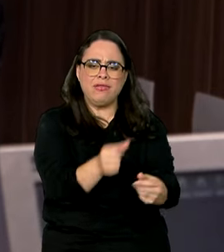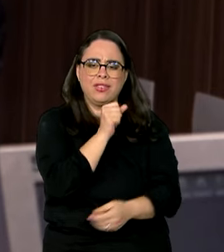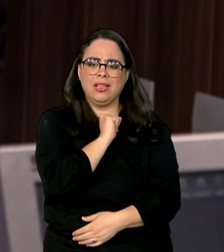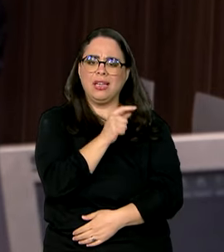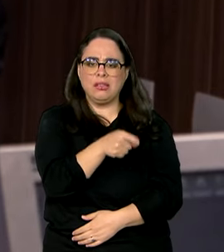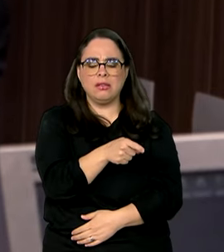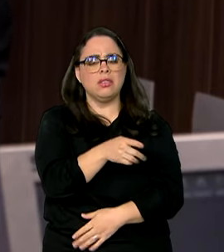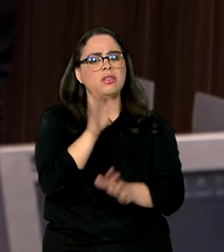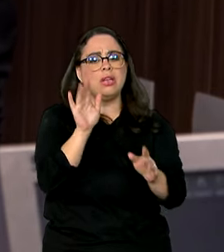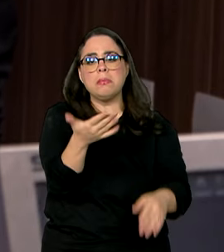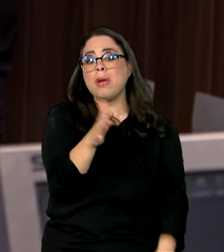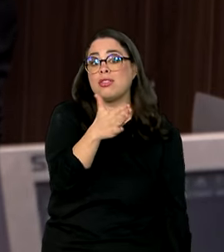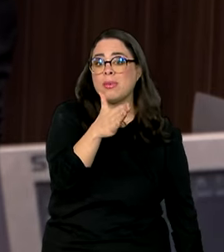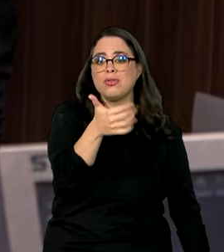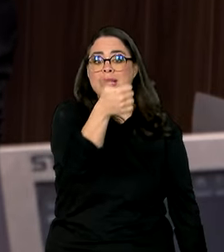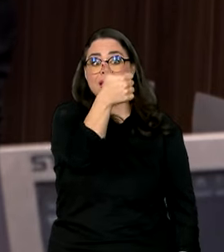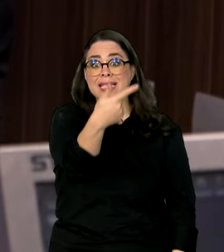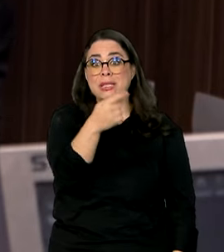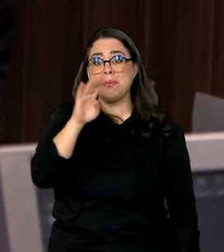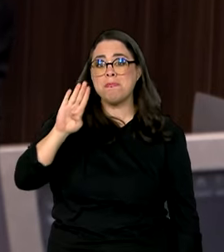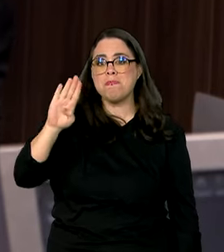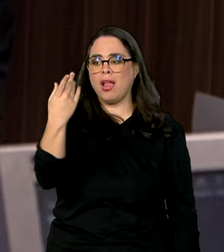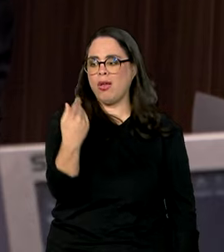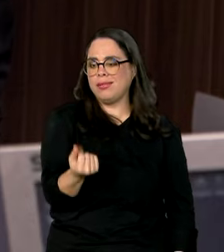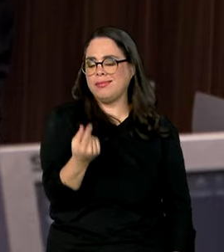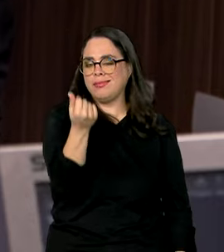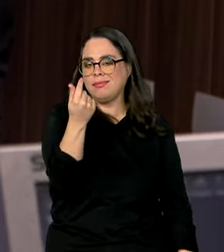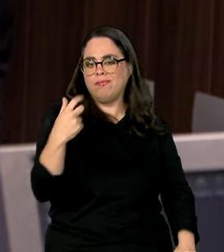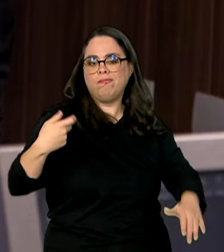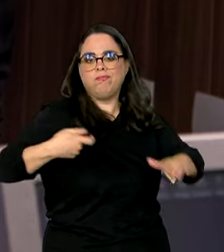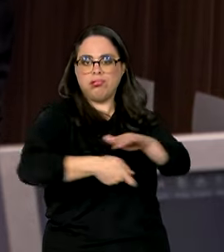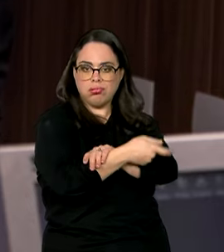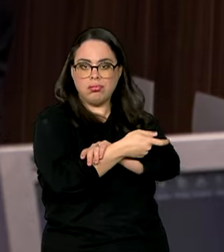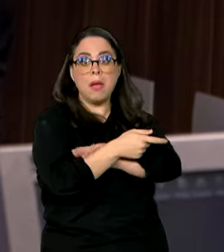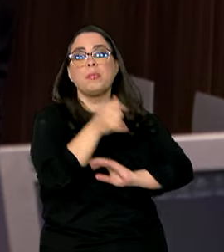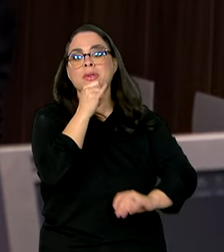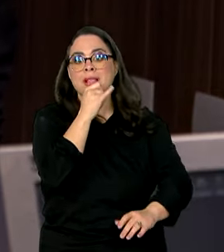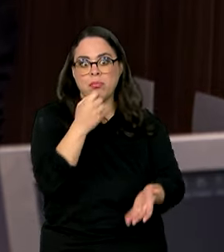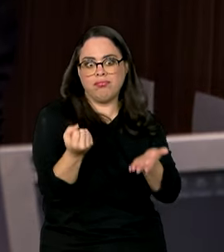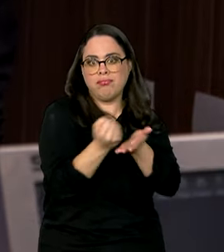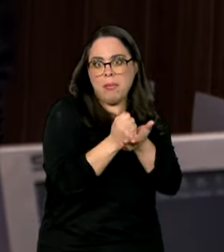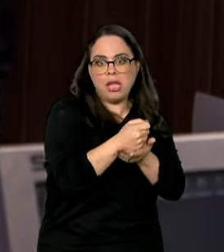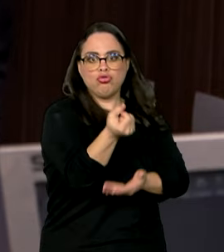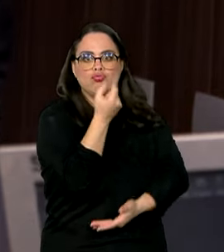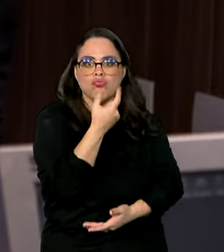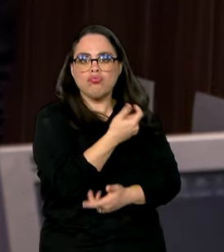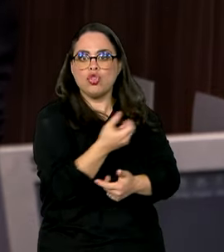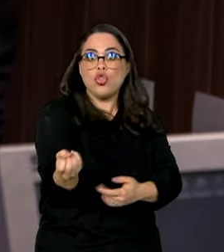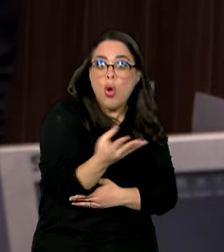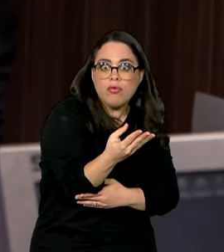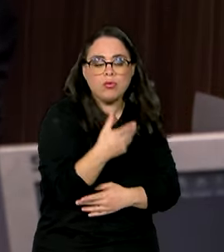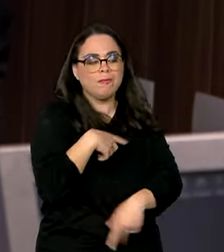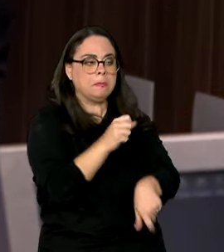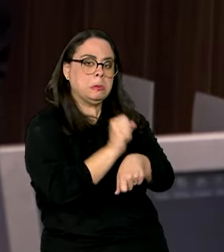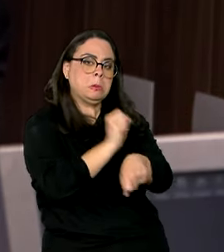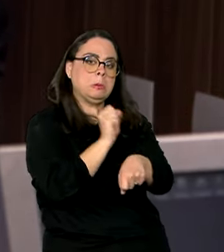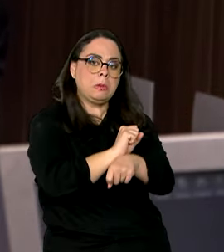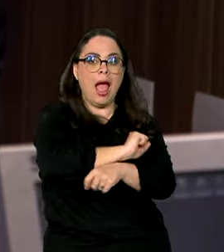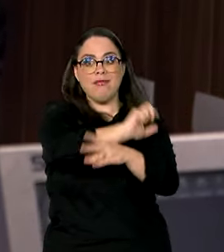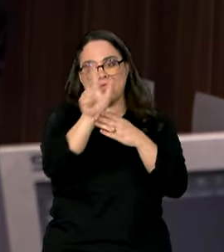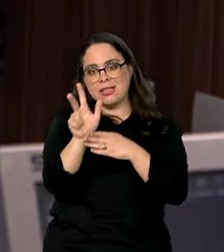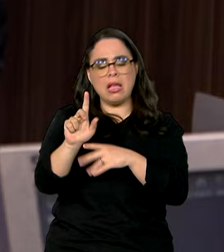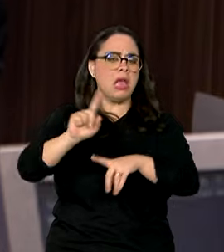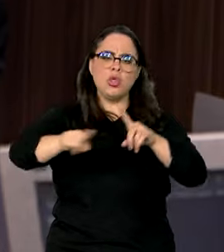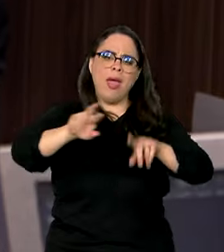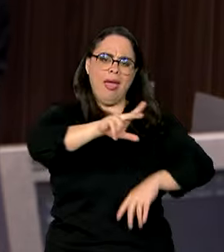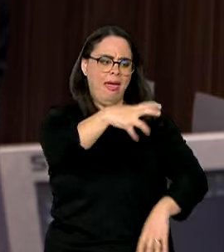a gente tem hoje cerca de 17 bilhões de investimentos privados em novos remédios que aguardam a análise da Anvisa. E não é culpa